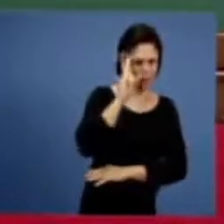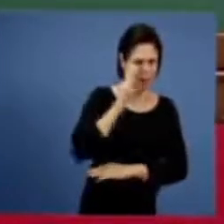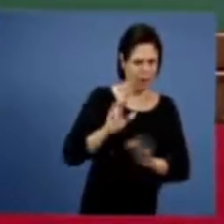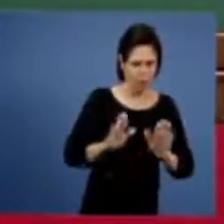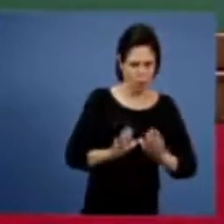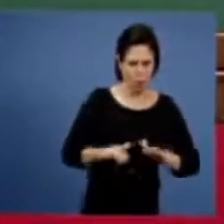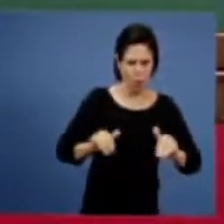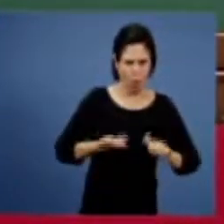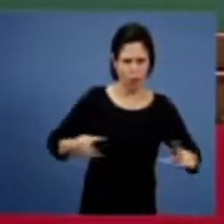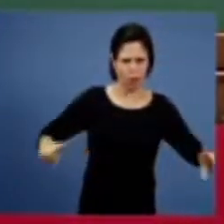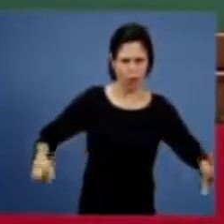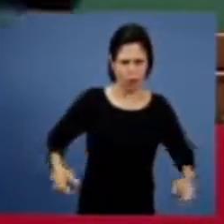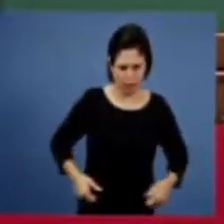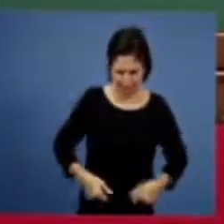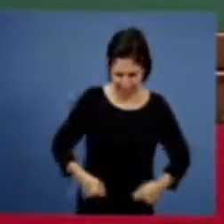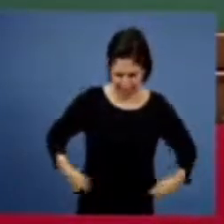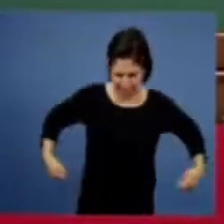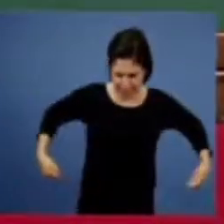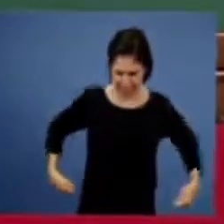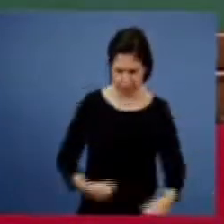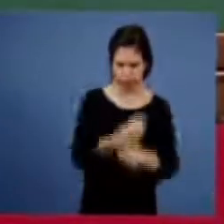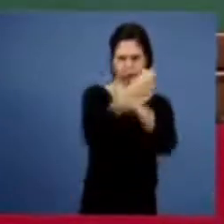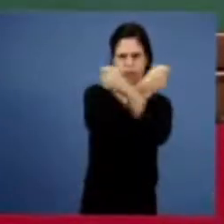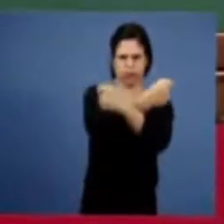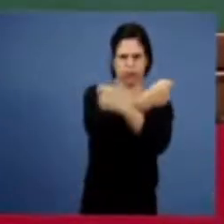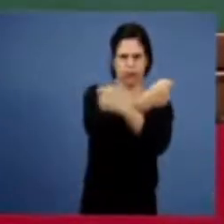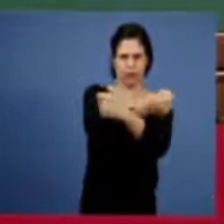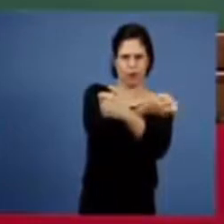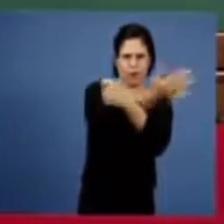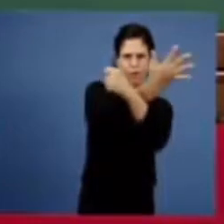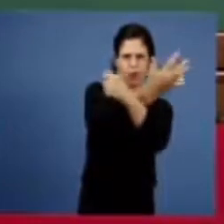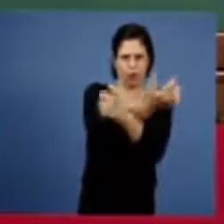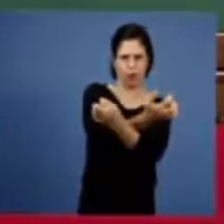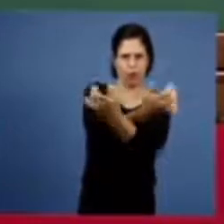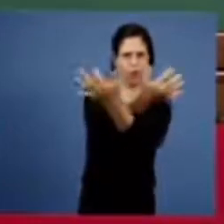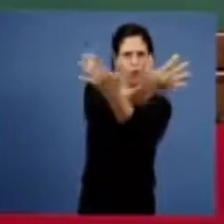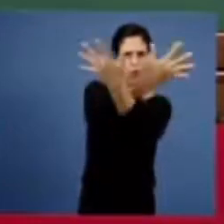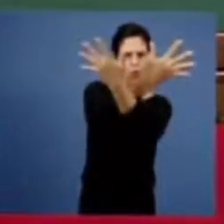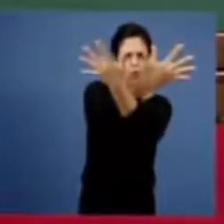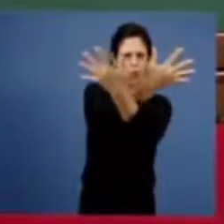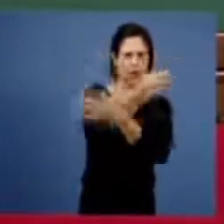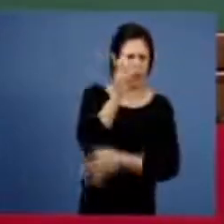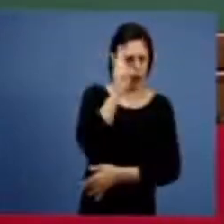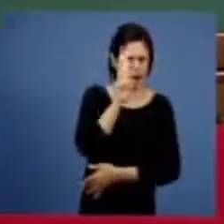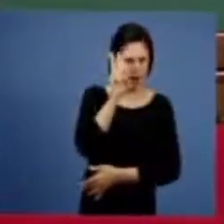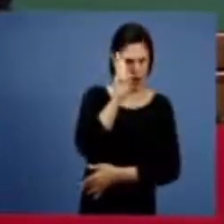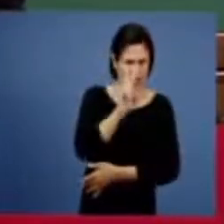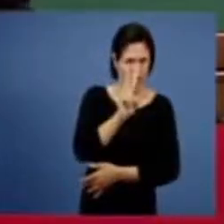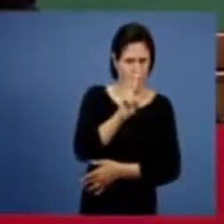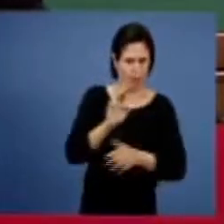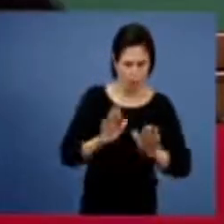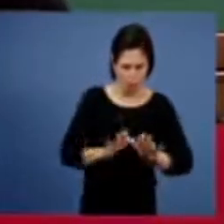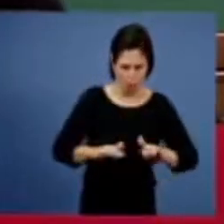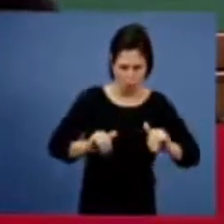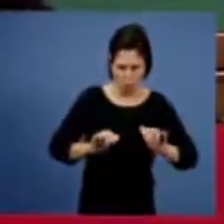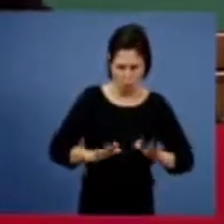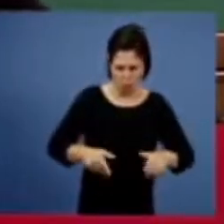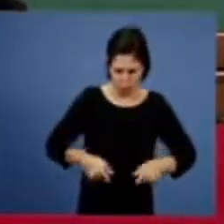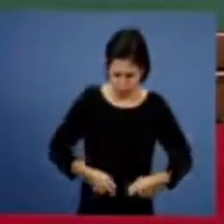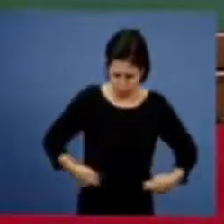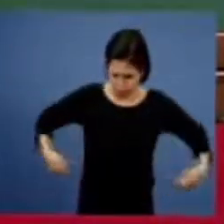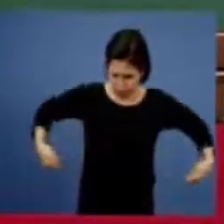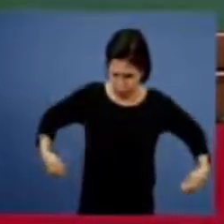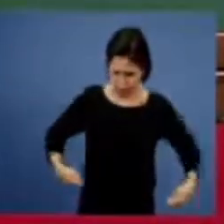que o homem entrasse nela através do querubim ungido com a espada